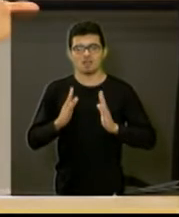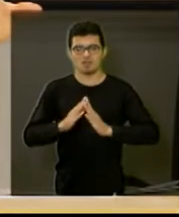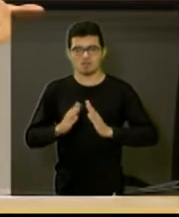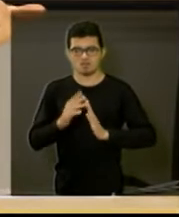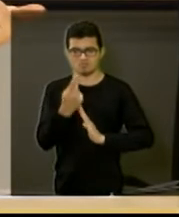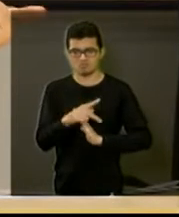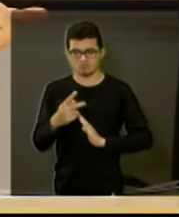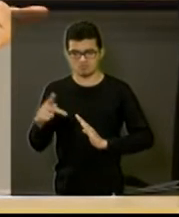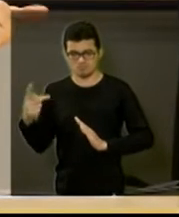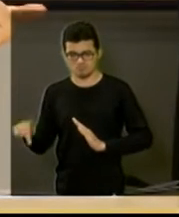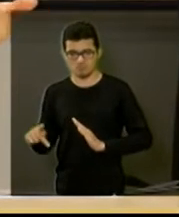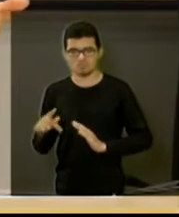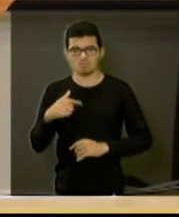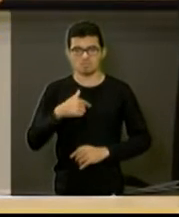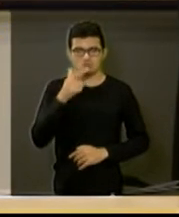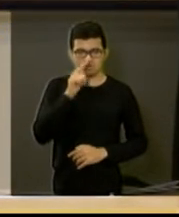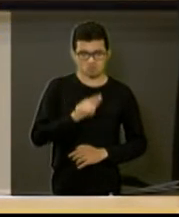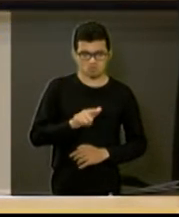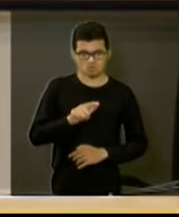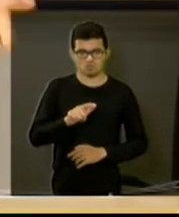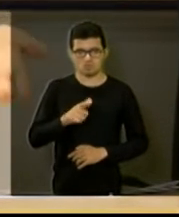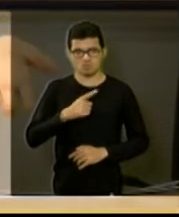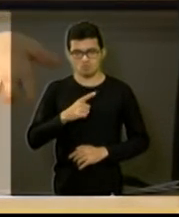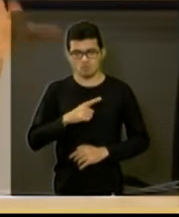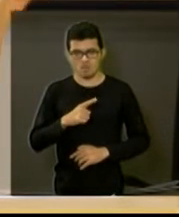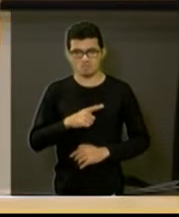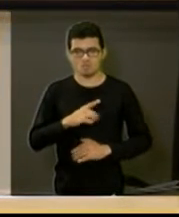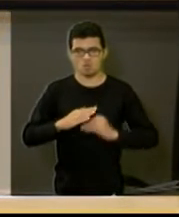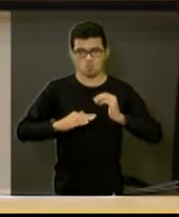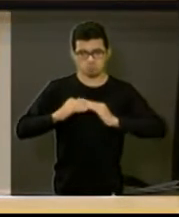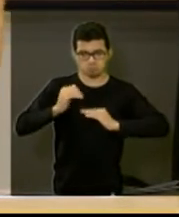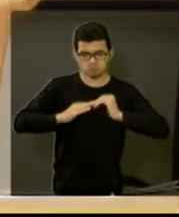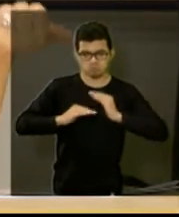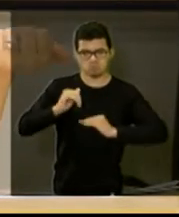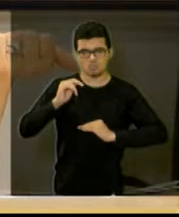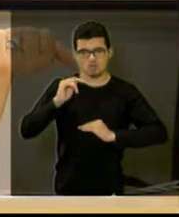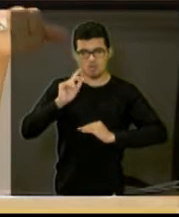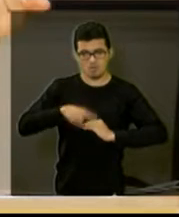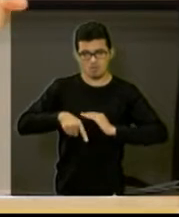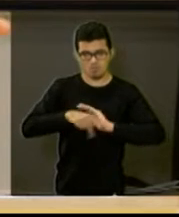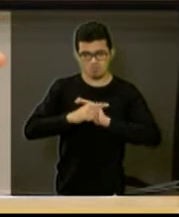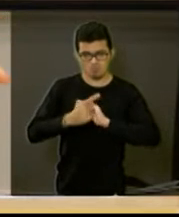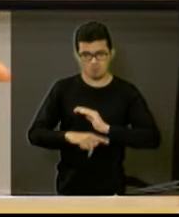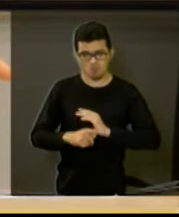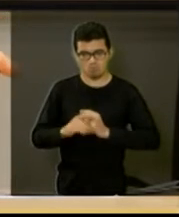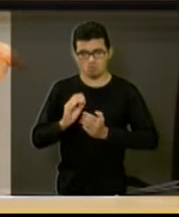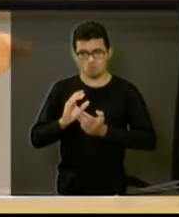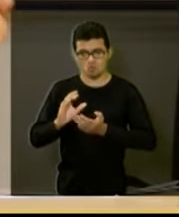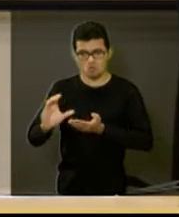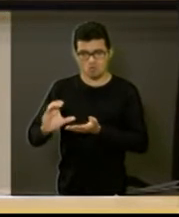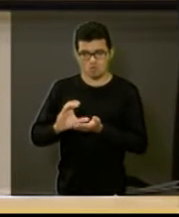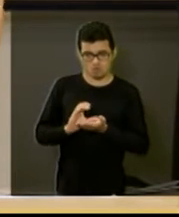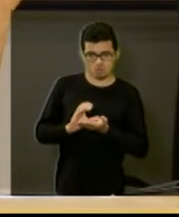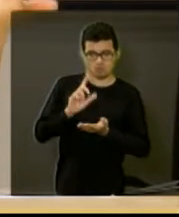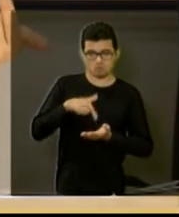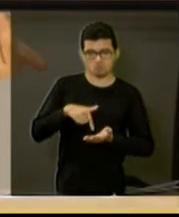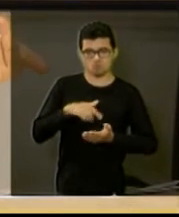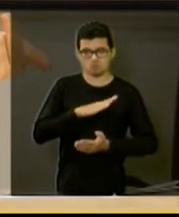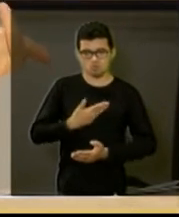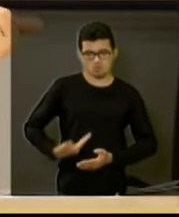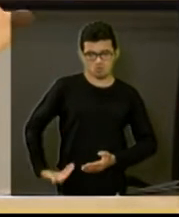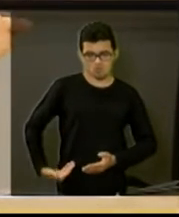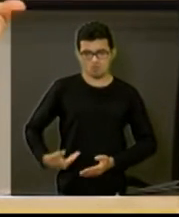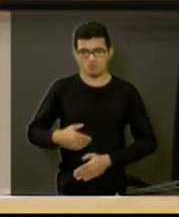conseguiram... Essa construção foi também um recurso do governo estadual, e, além da